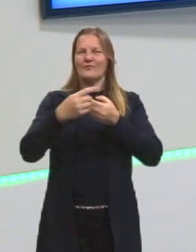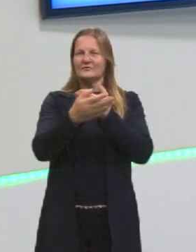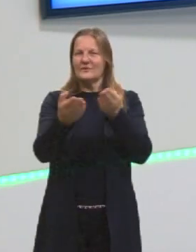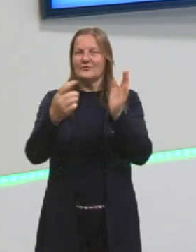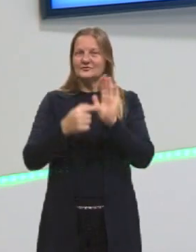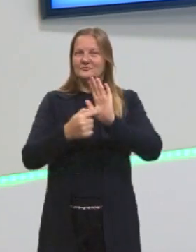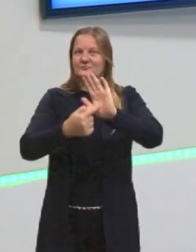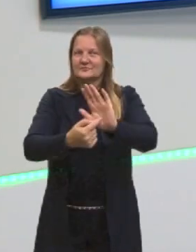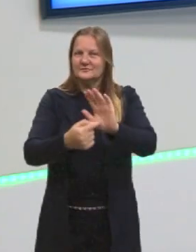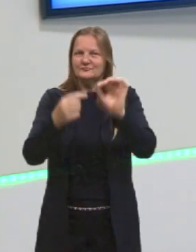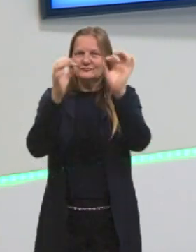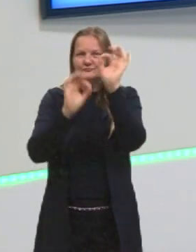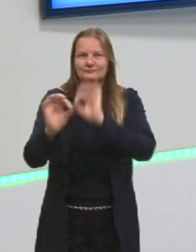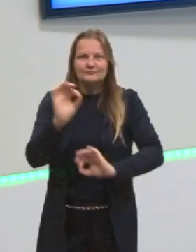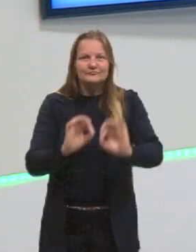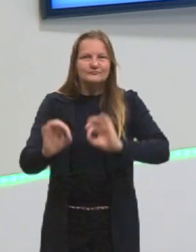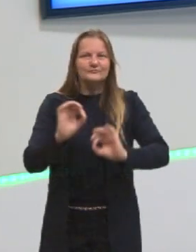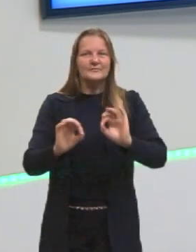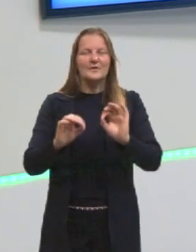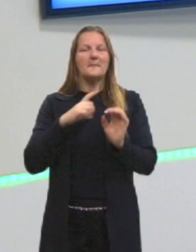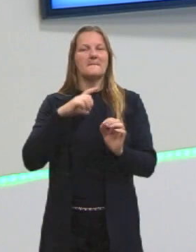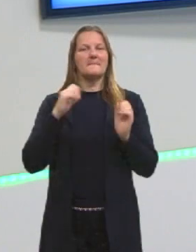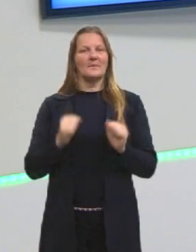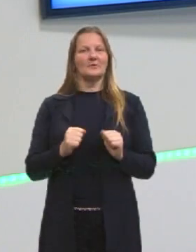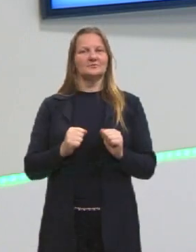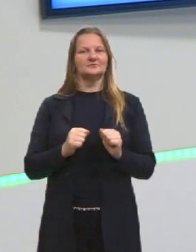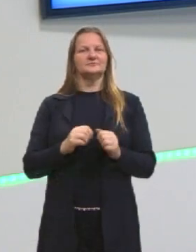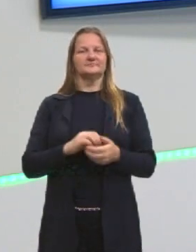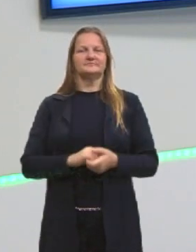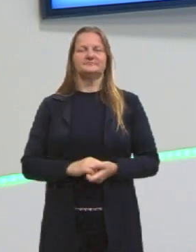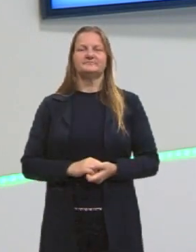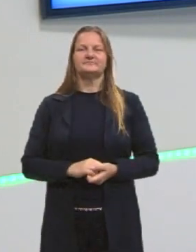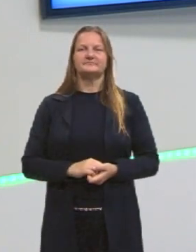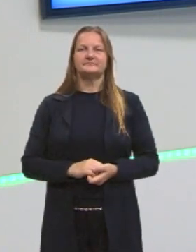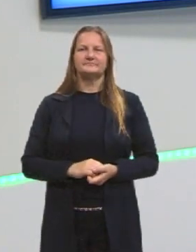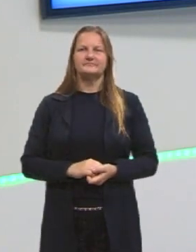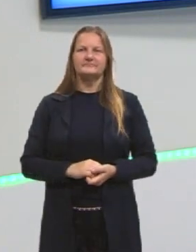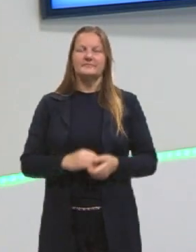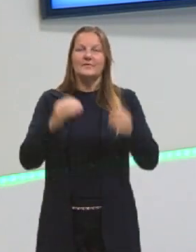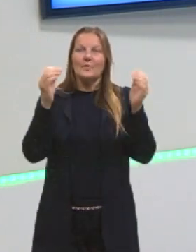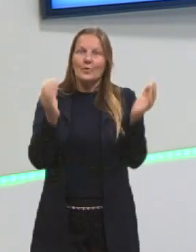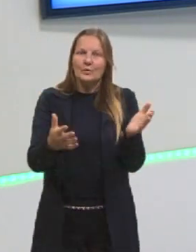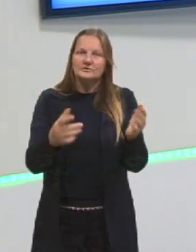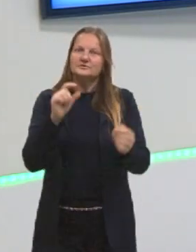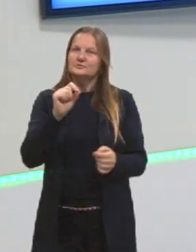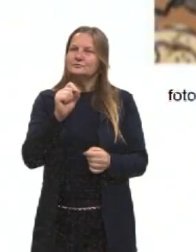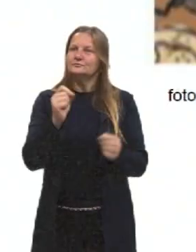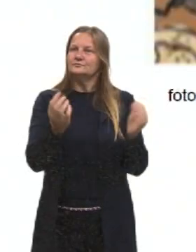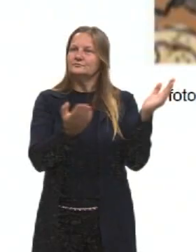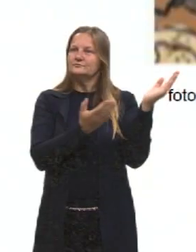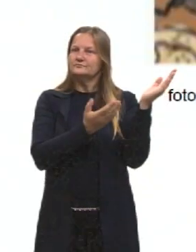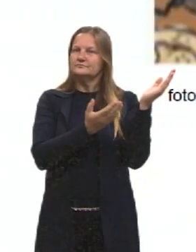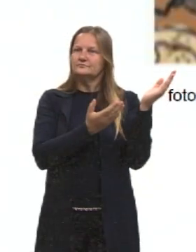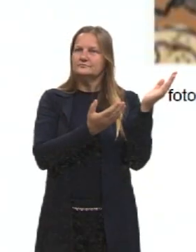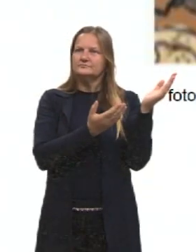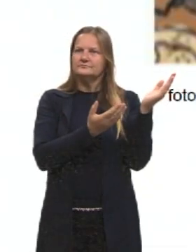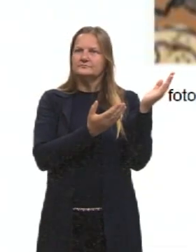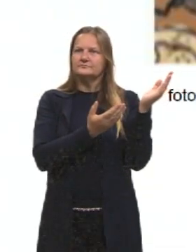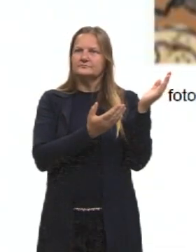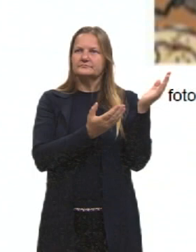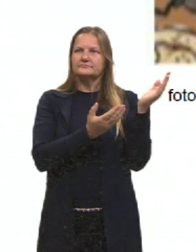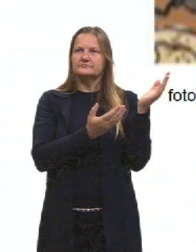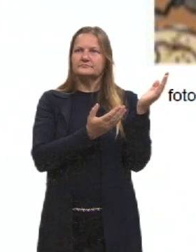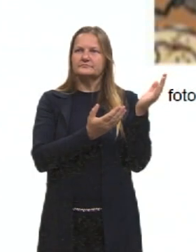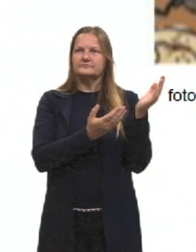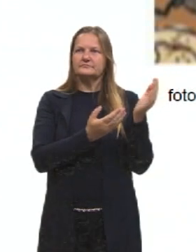para a gente alinhar algumas pontas que podem ter ficado soltas. E a de hoje é em relação ao estrangeirismo. Aqui na